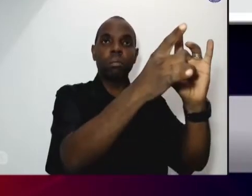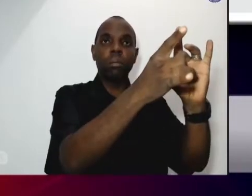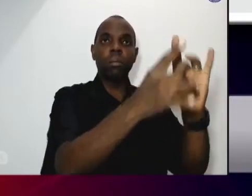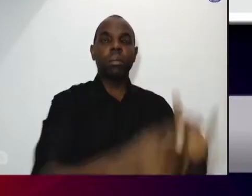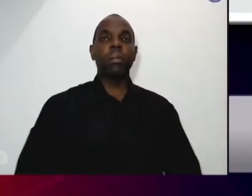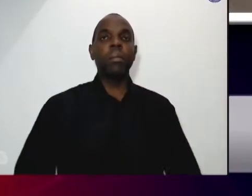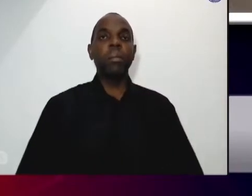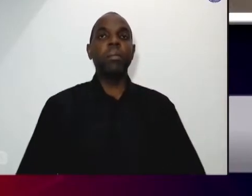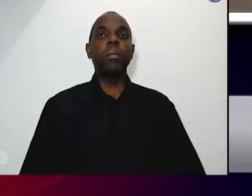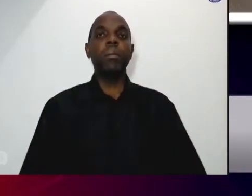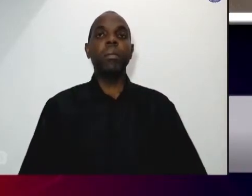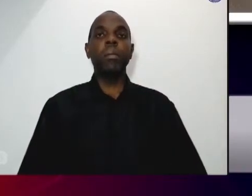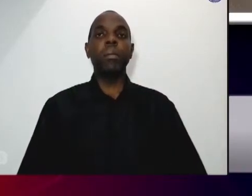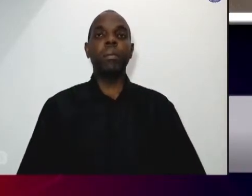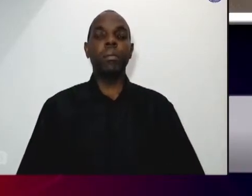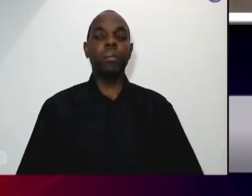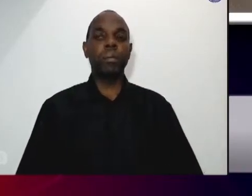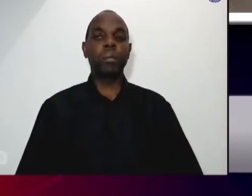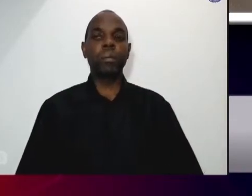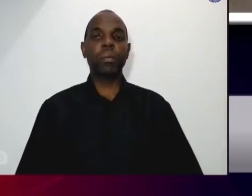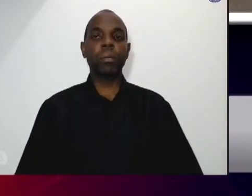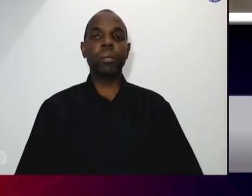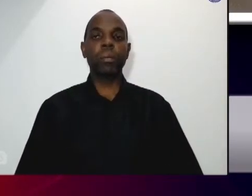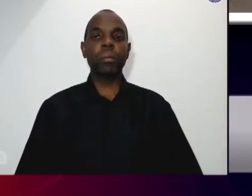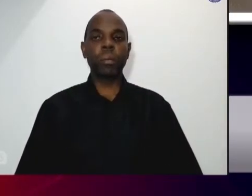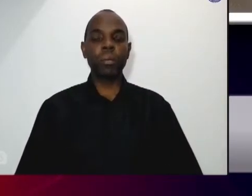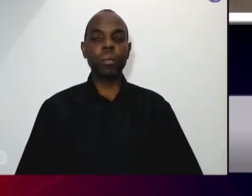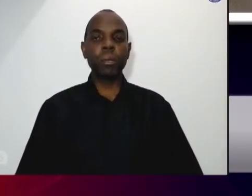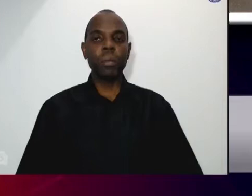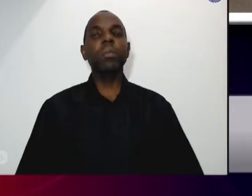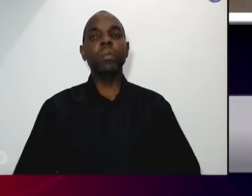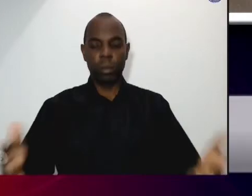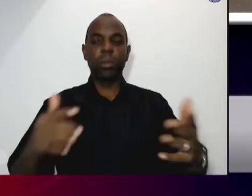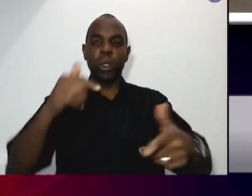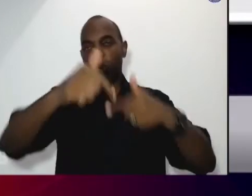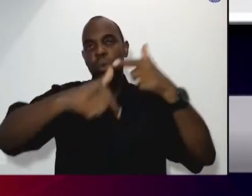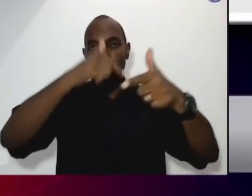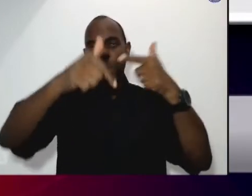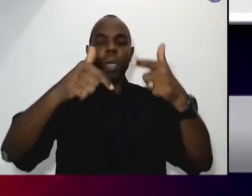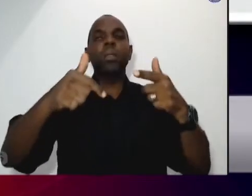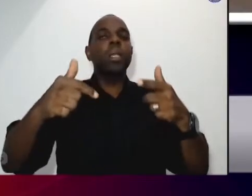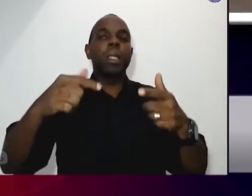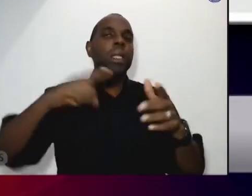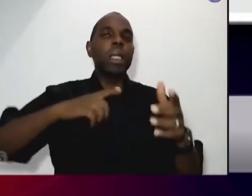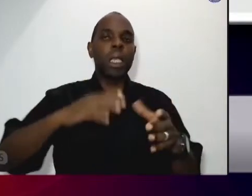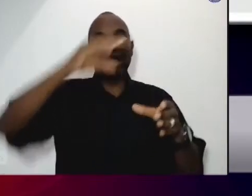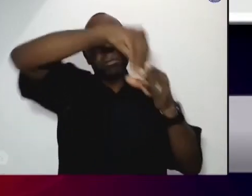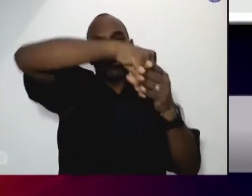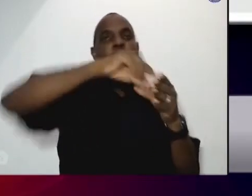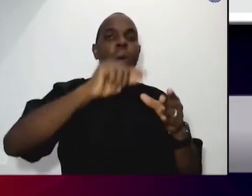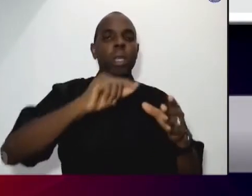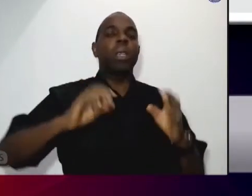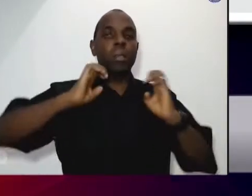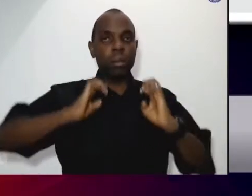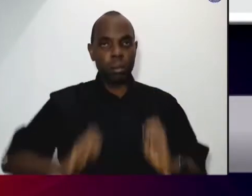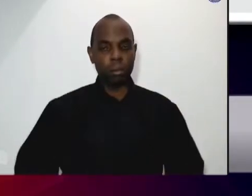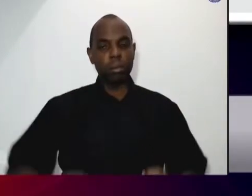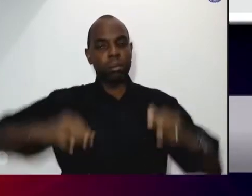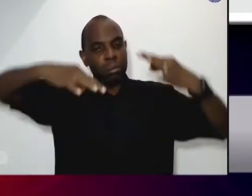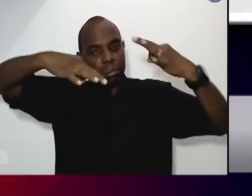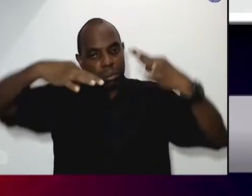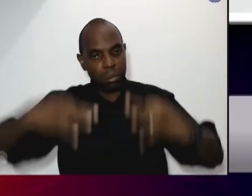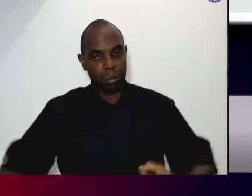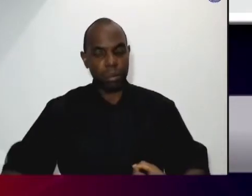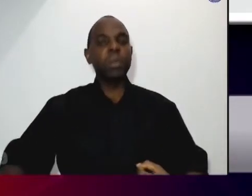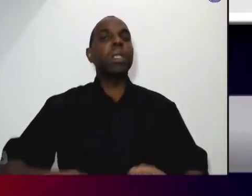Os valores que regem nossa atividade são a ética o civismo a disciplina o respeito